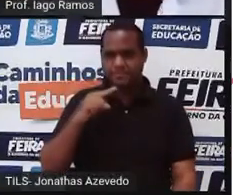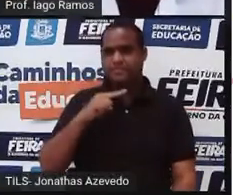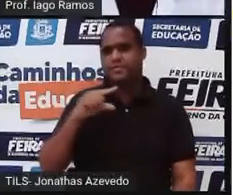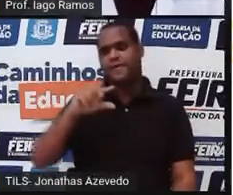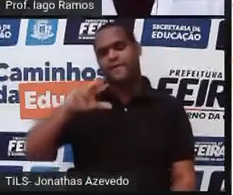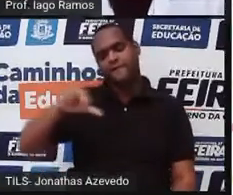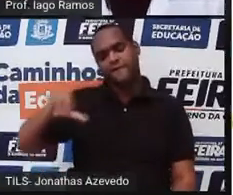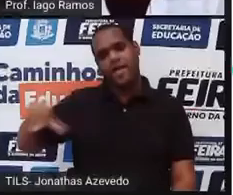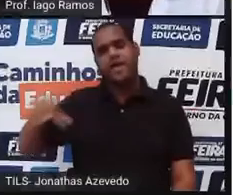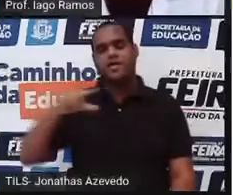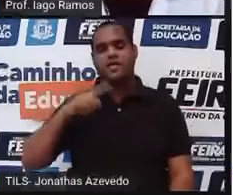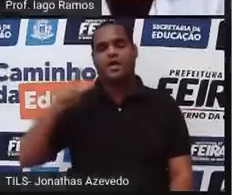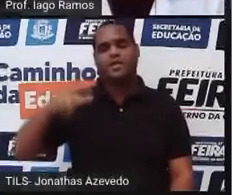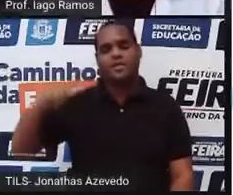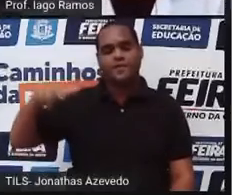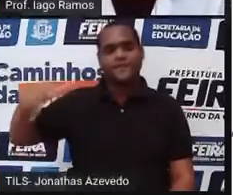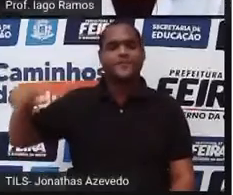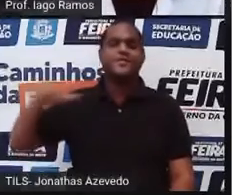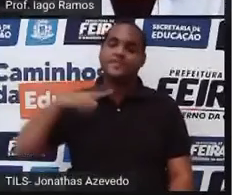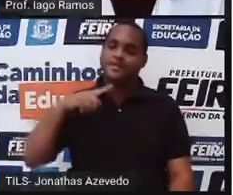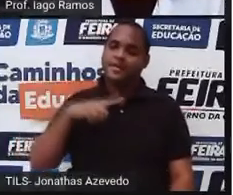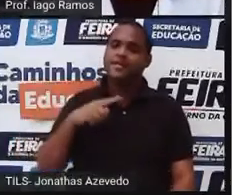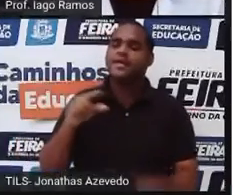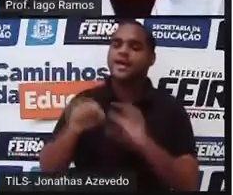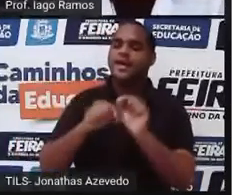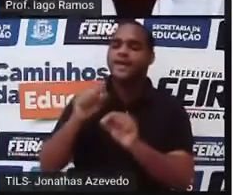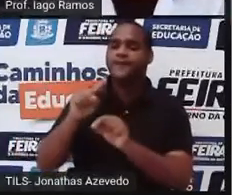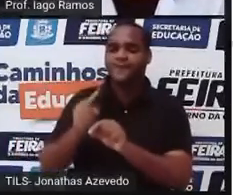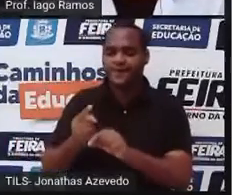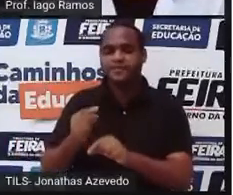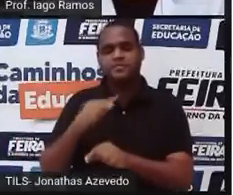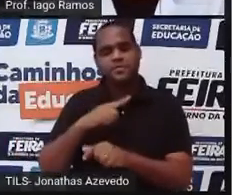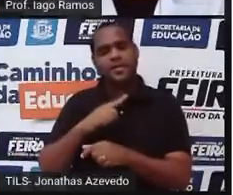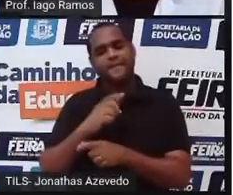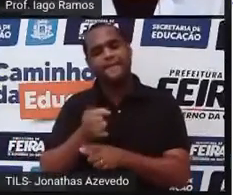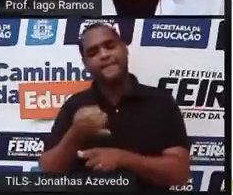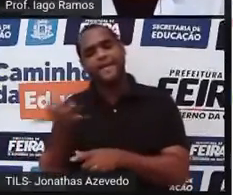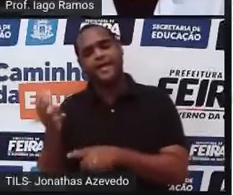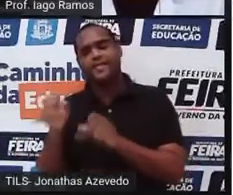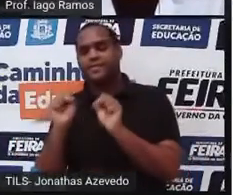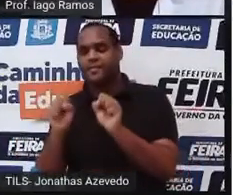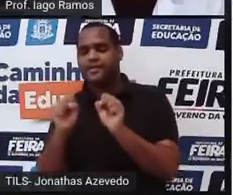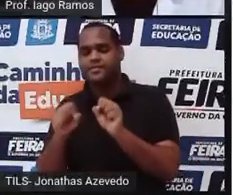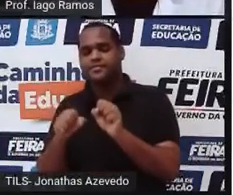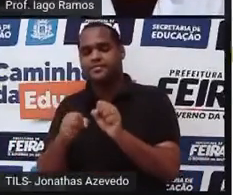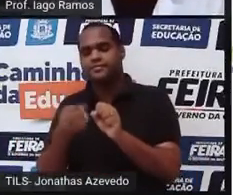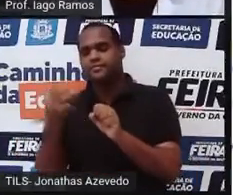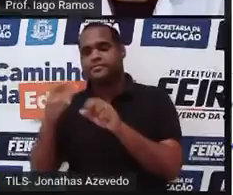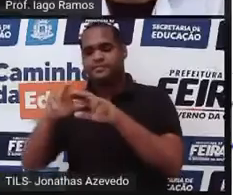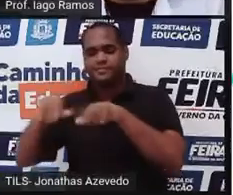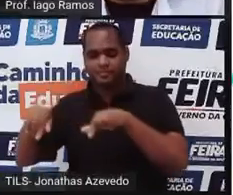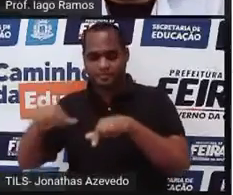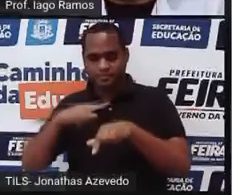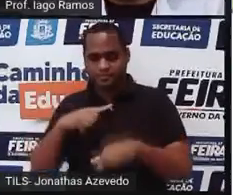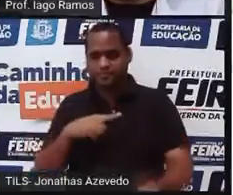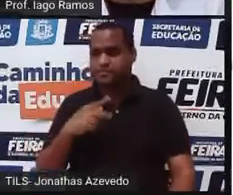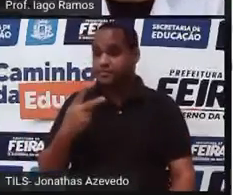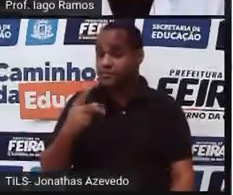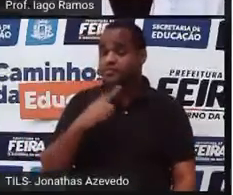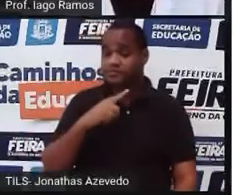algarismos se repetem. Depois daquela vírgula ali, só fica aparecendo o número 2.